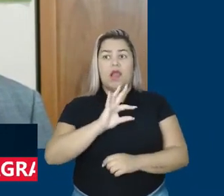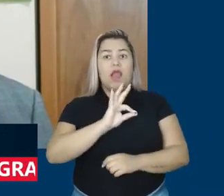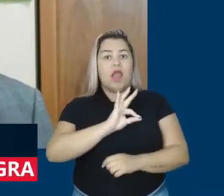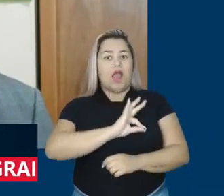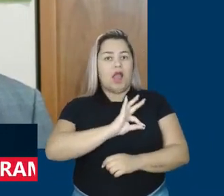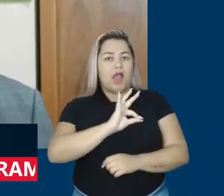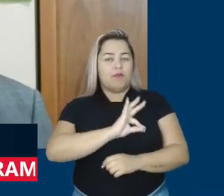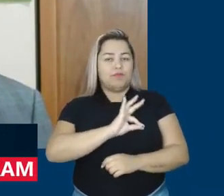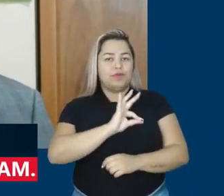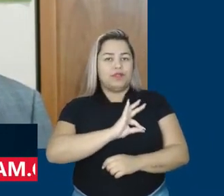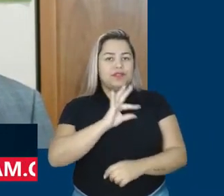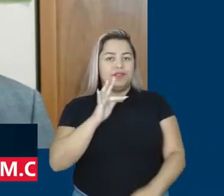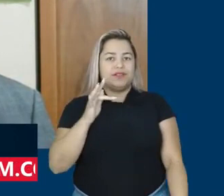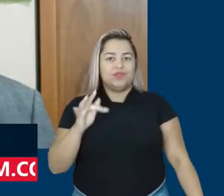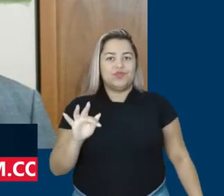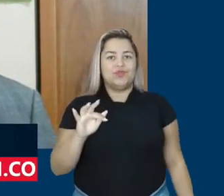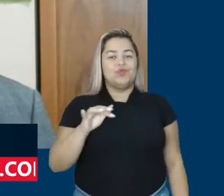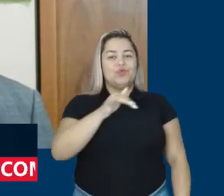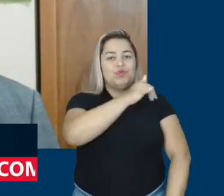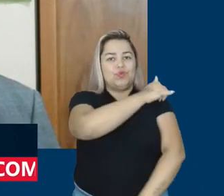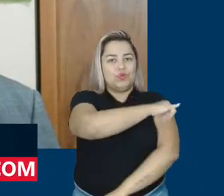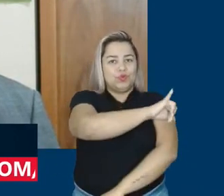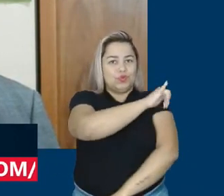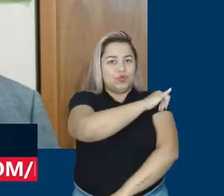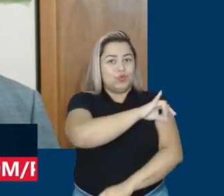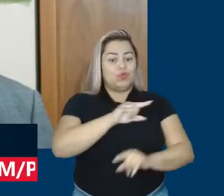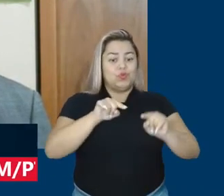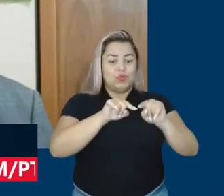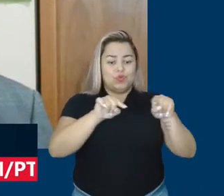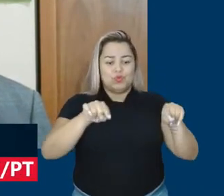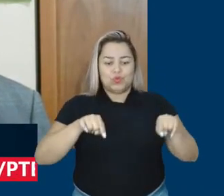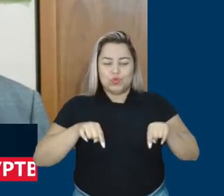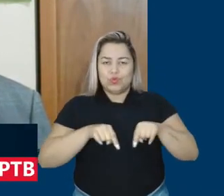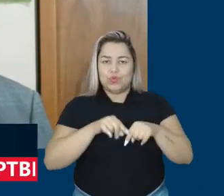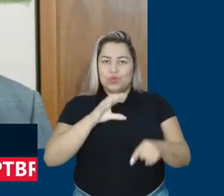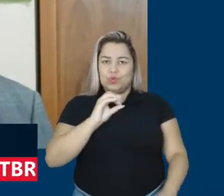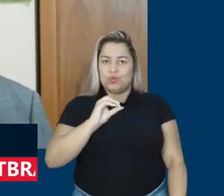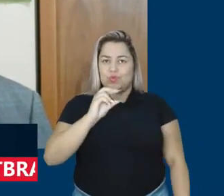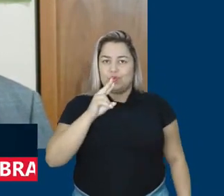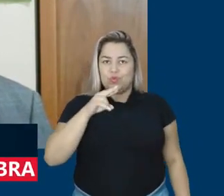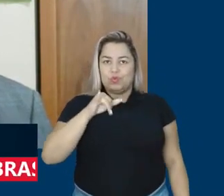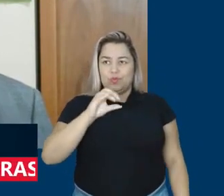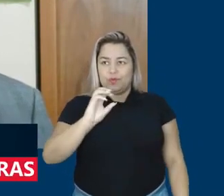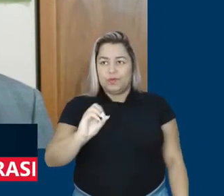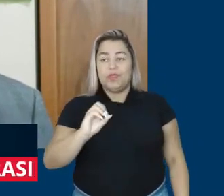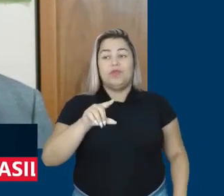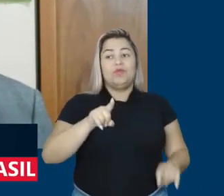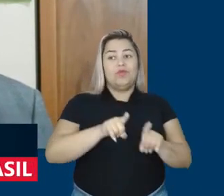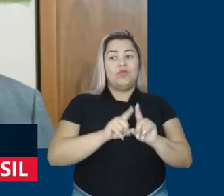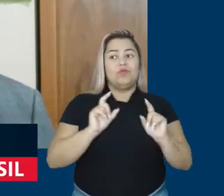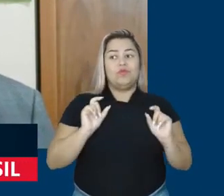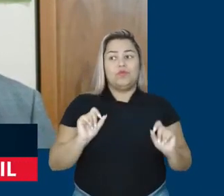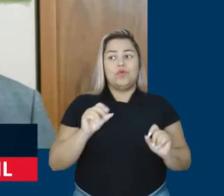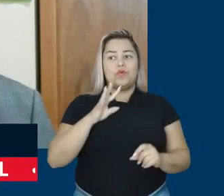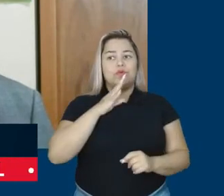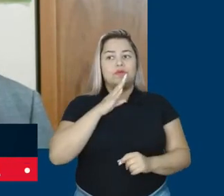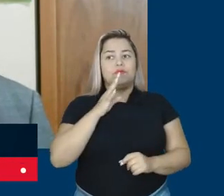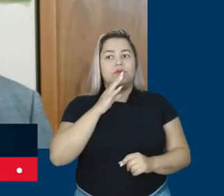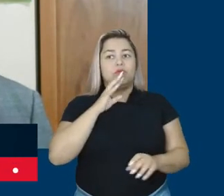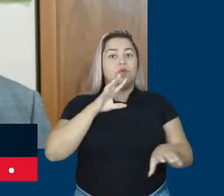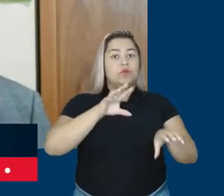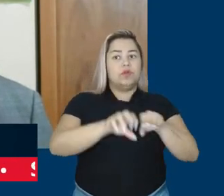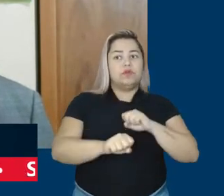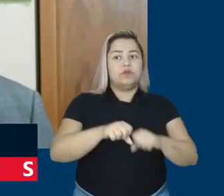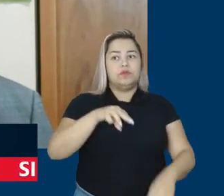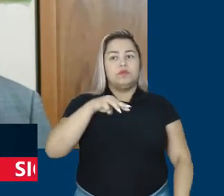dele. lá no Rio de Janeiro, lá no condomínio, aquele condomínio que ficou famoso porque tinha lá também o assassino da